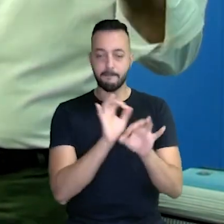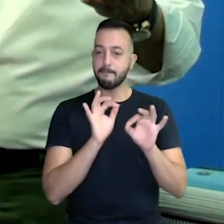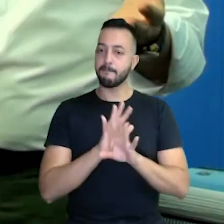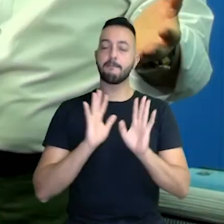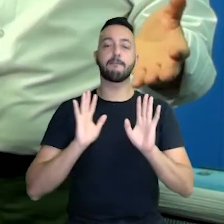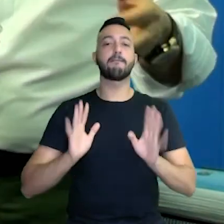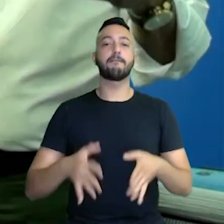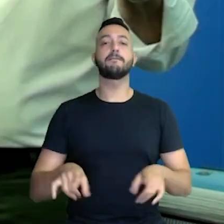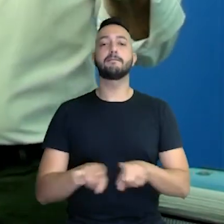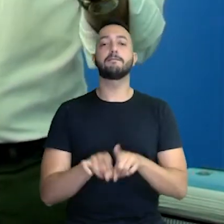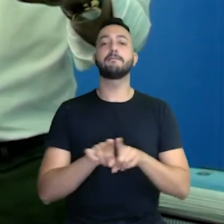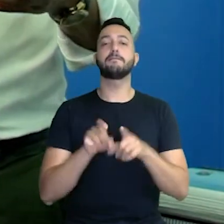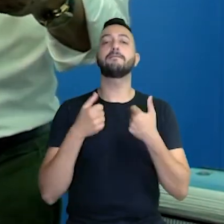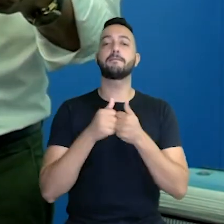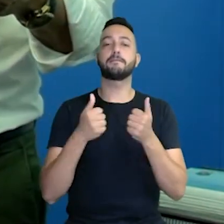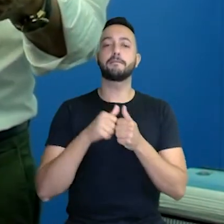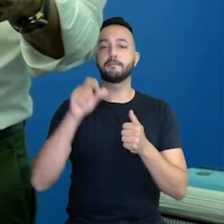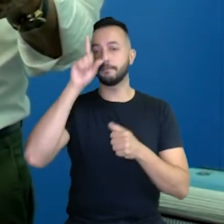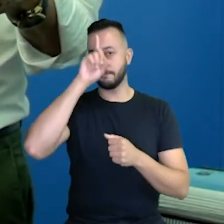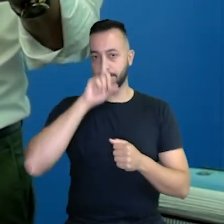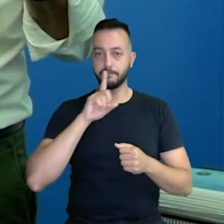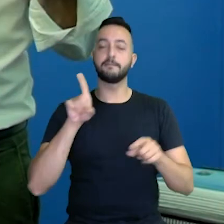temos os amarelinhos também